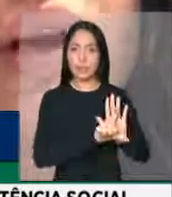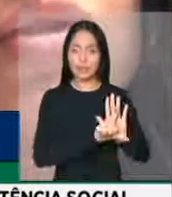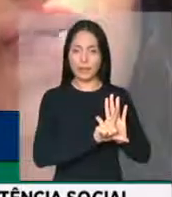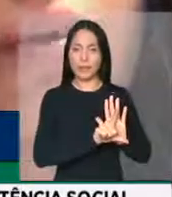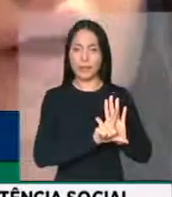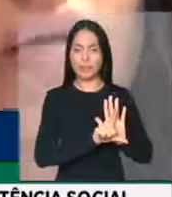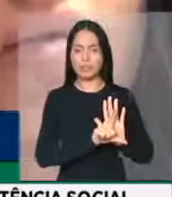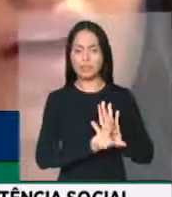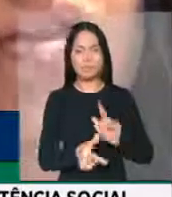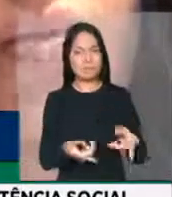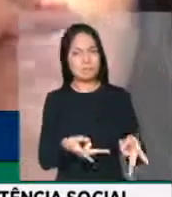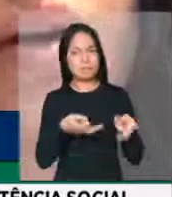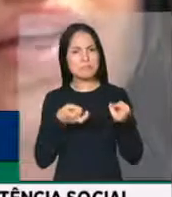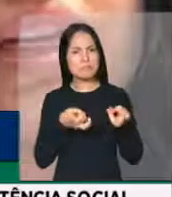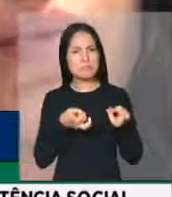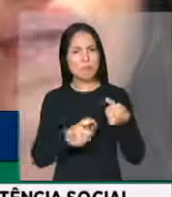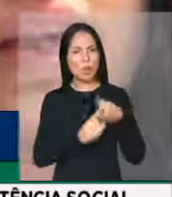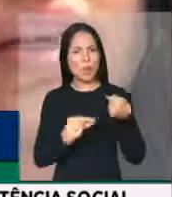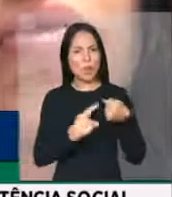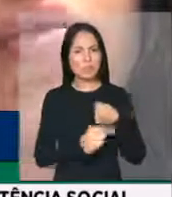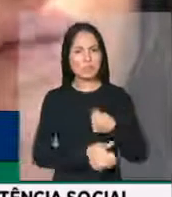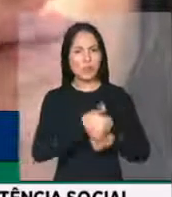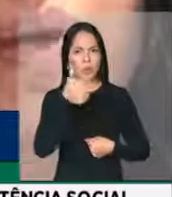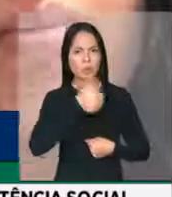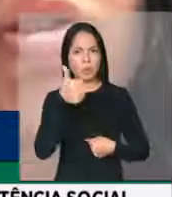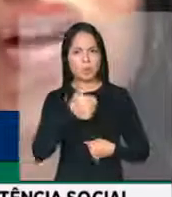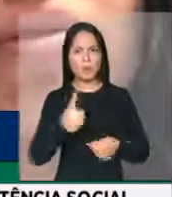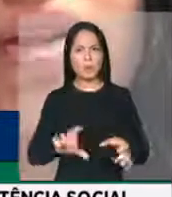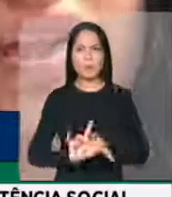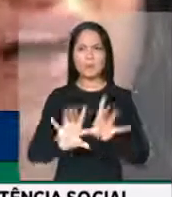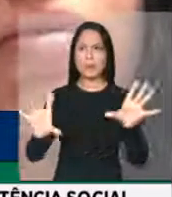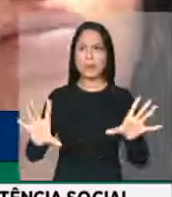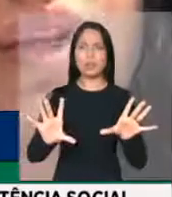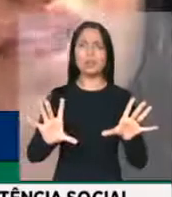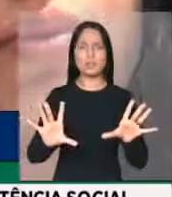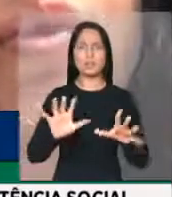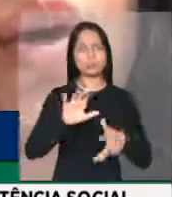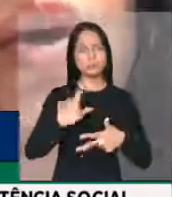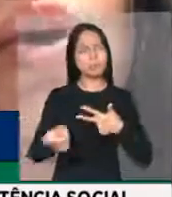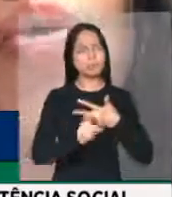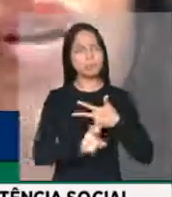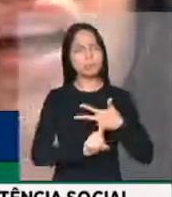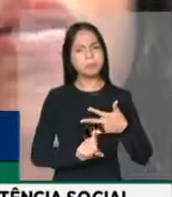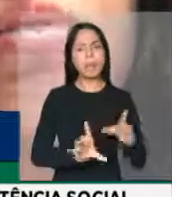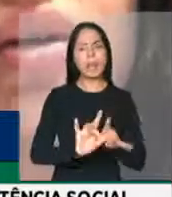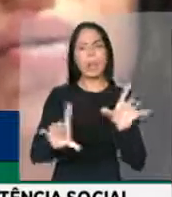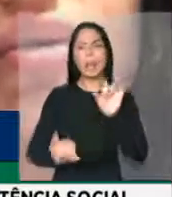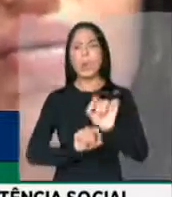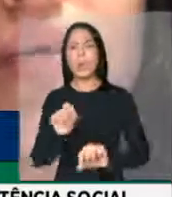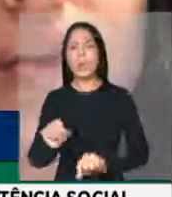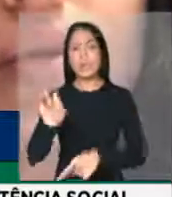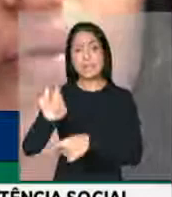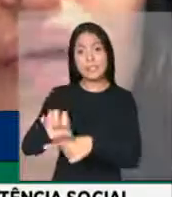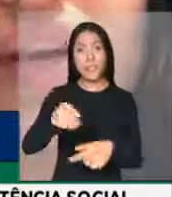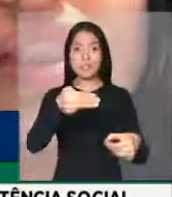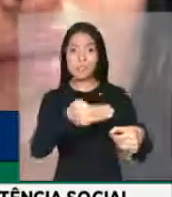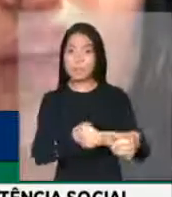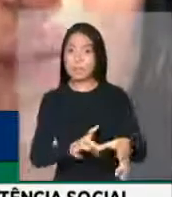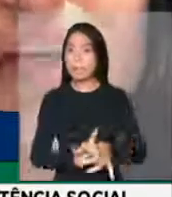verificamos que o artigo 1º concede uma autorização ao Poder Executivo para permitir que os estados e os municípios utilizem os recursos do